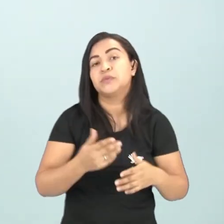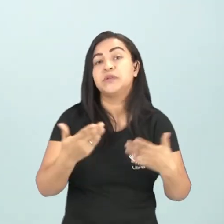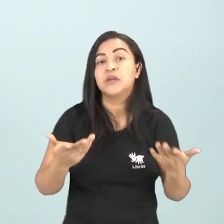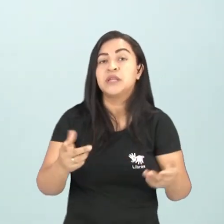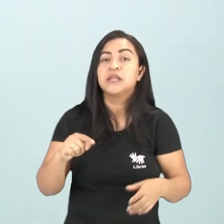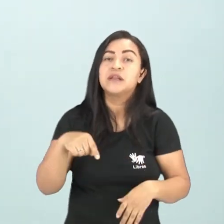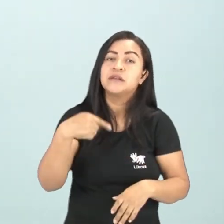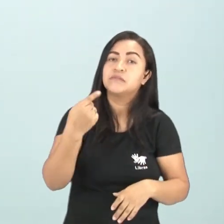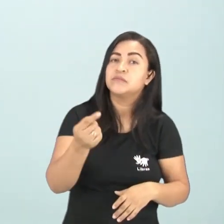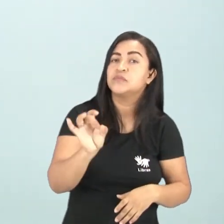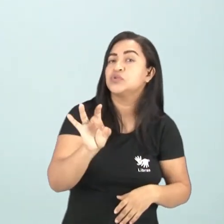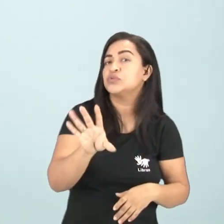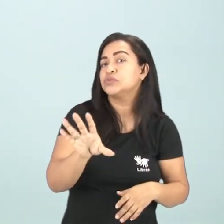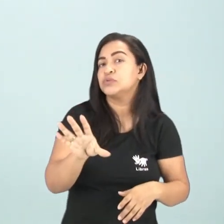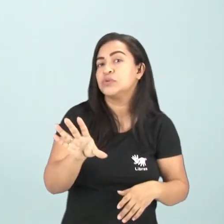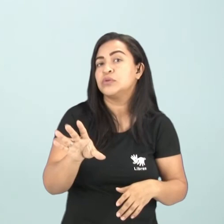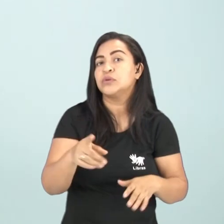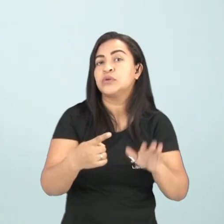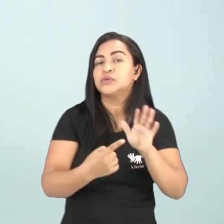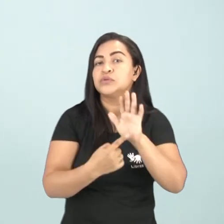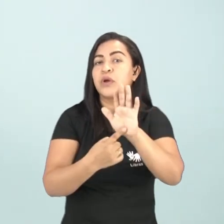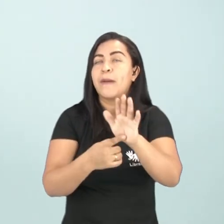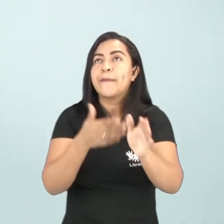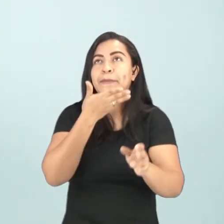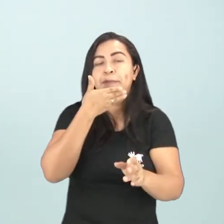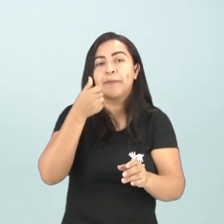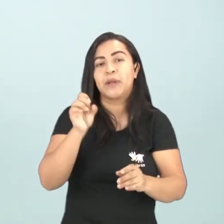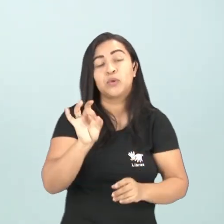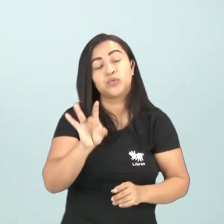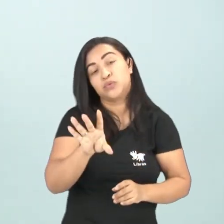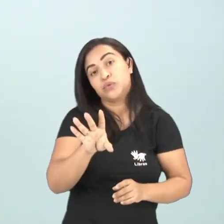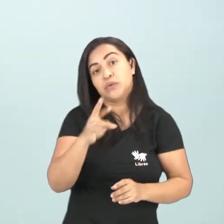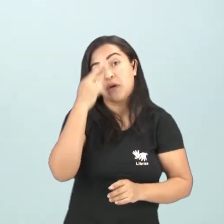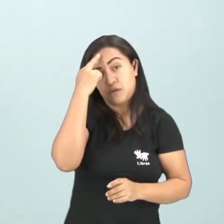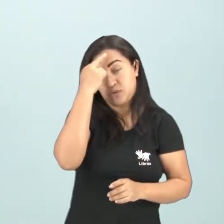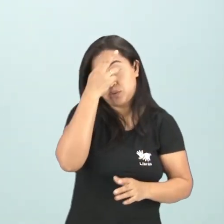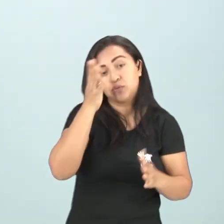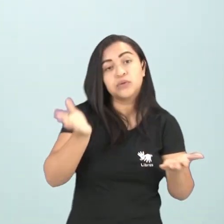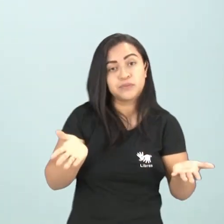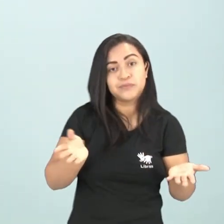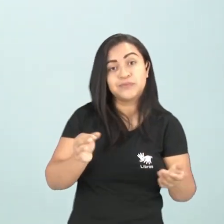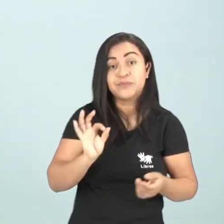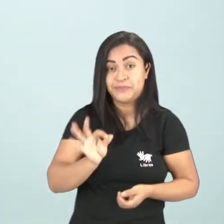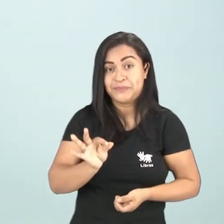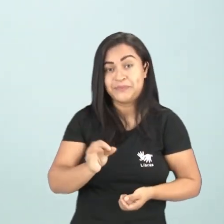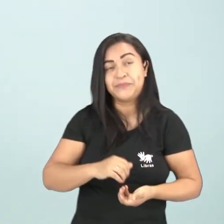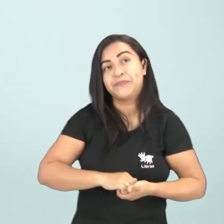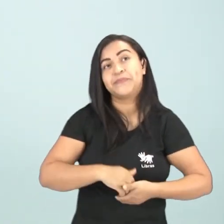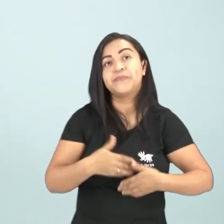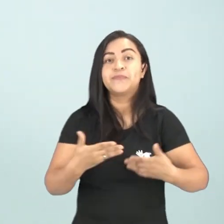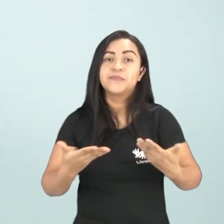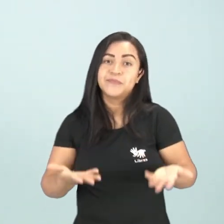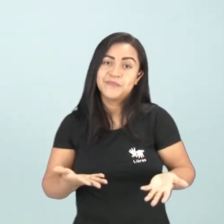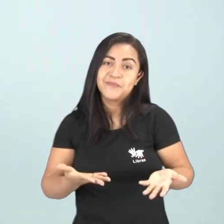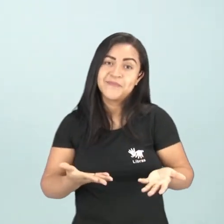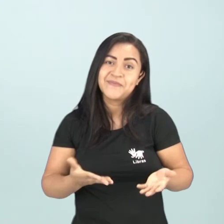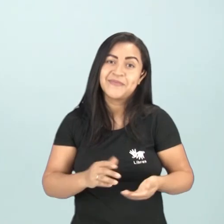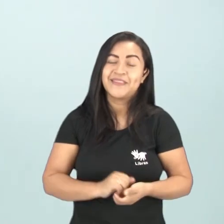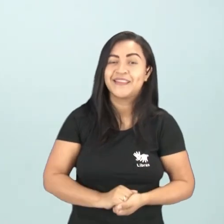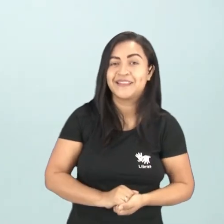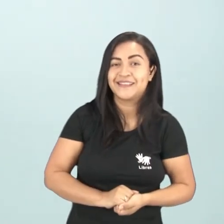ter que dar uma melhorada no enredo, na história, tá certo? Então, pessoal,